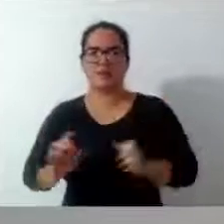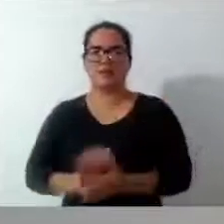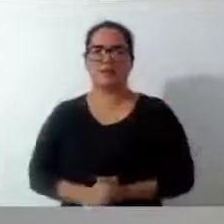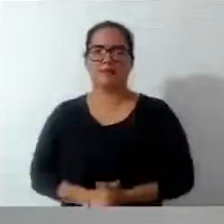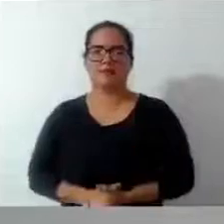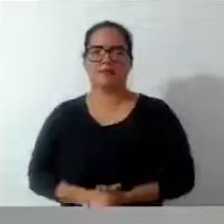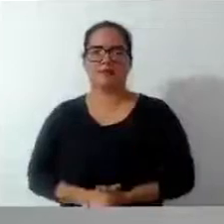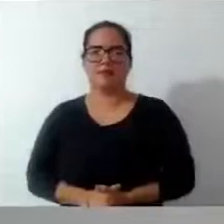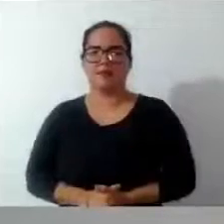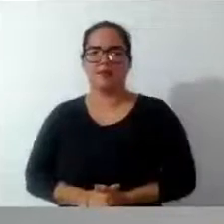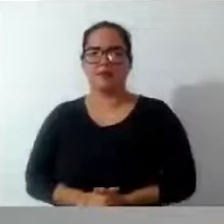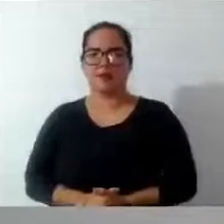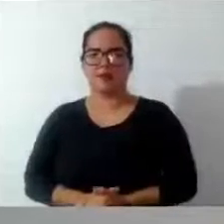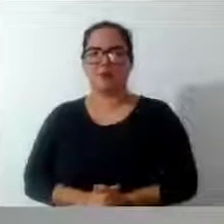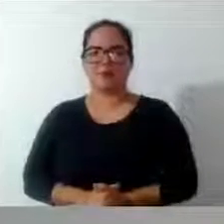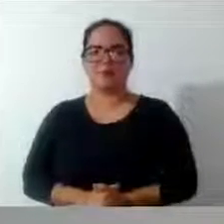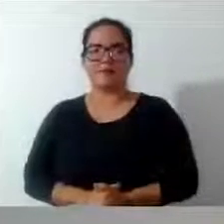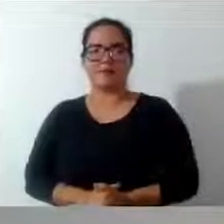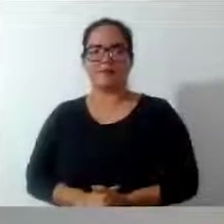prefeito.